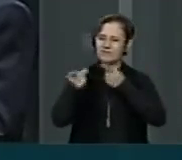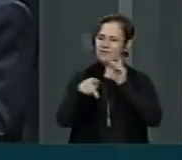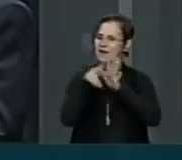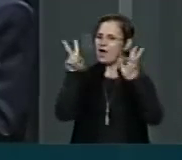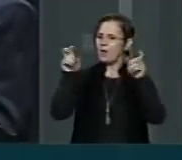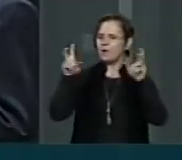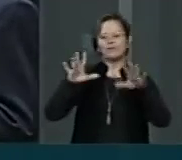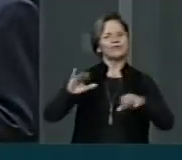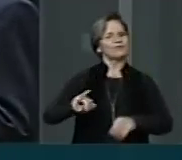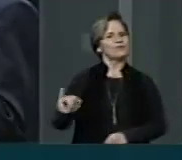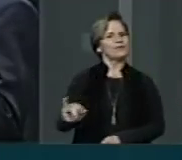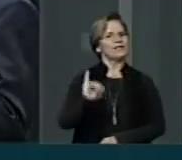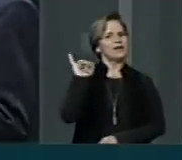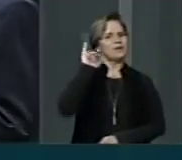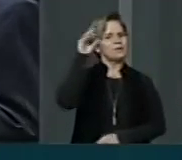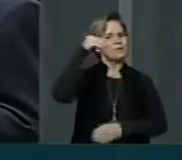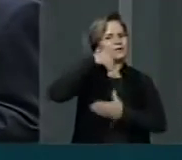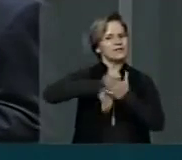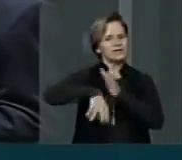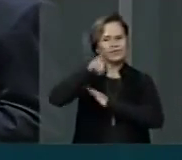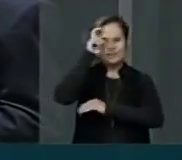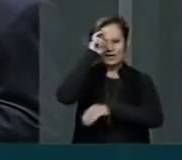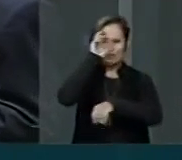relevância dentro da cultura.